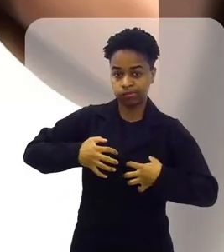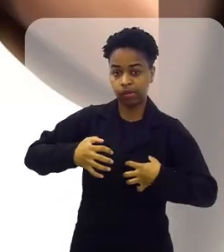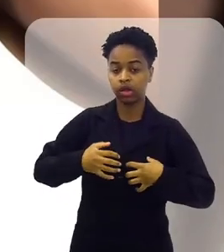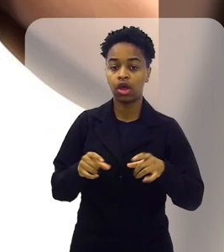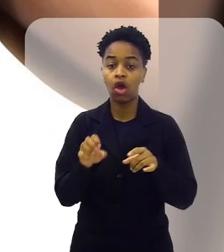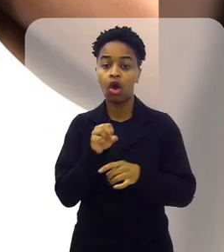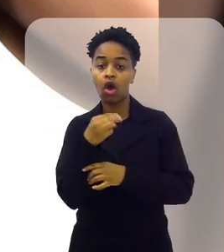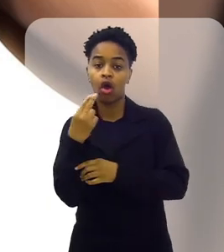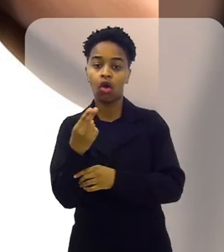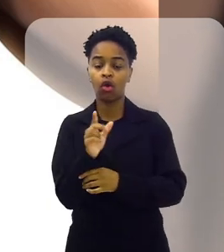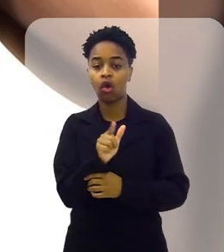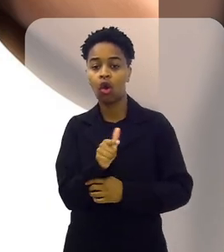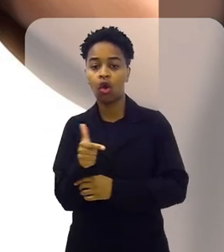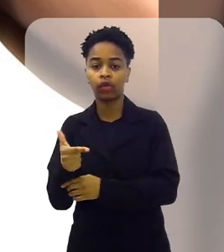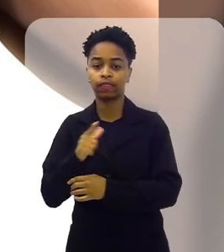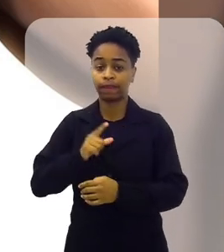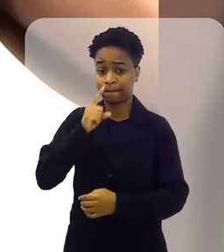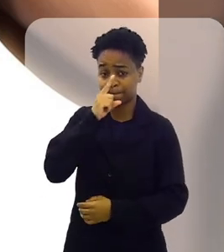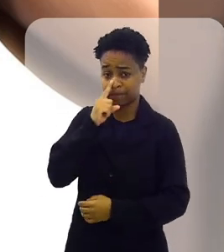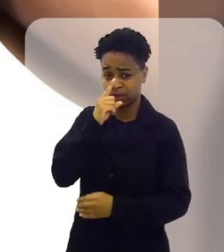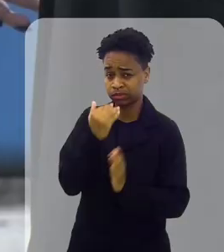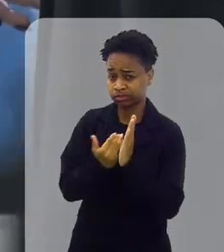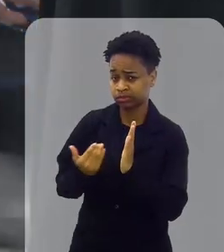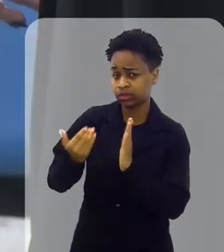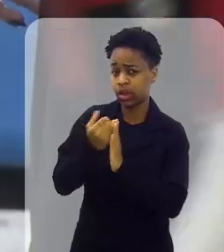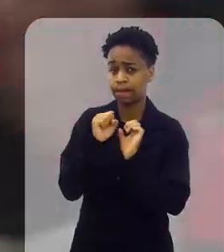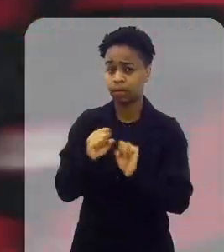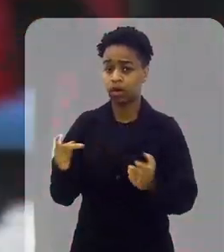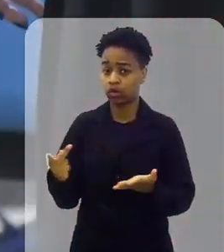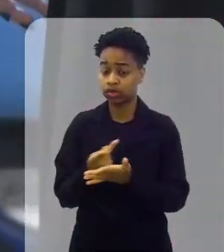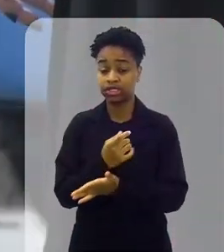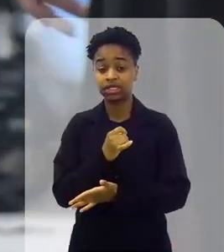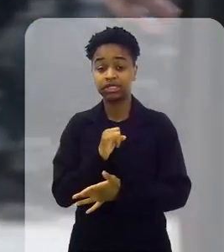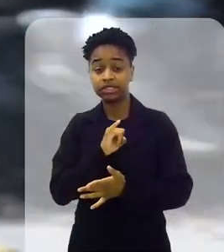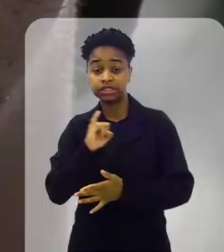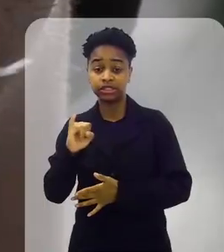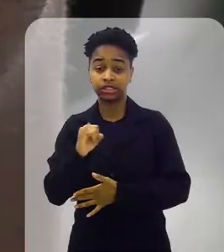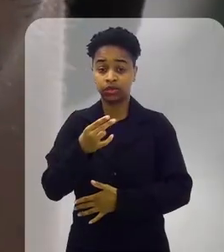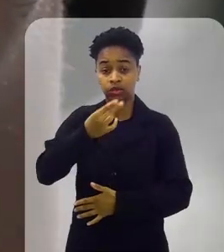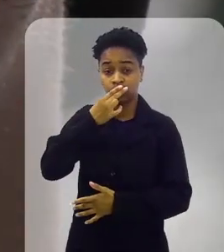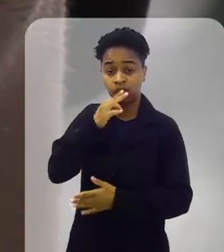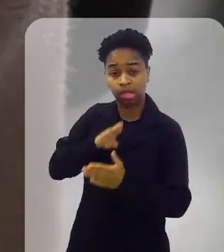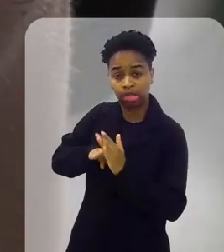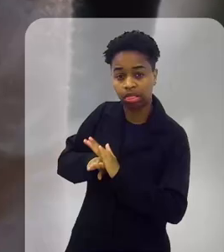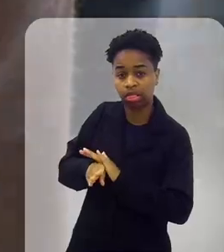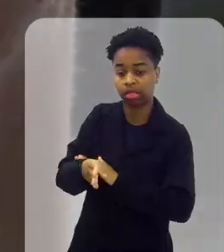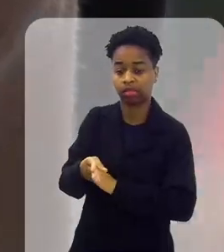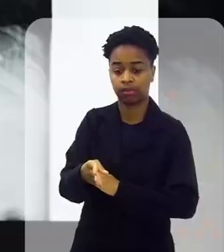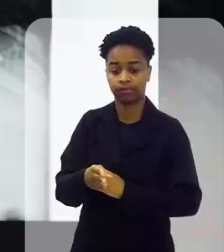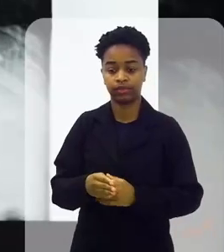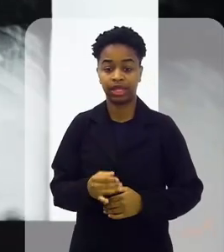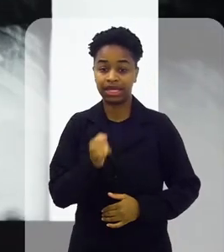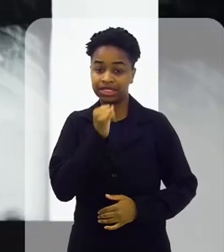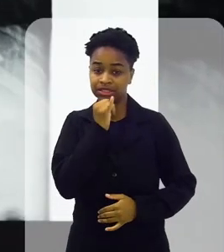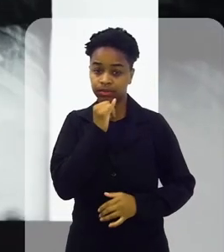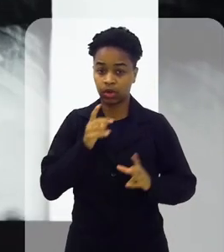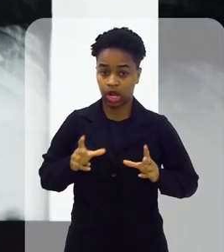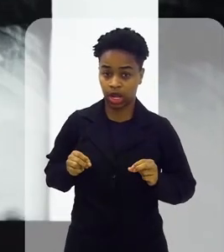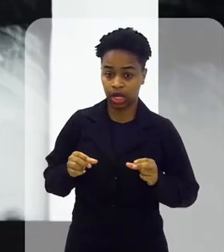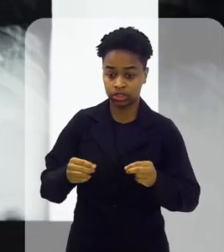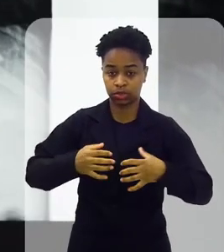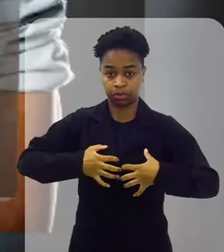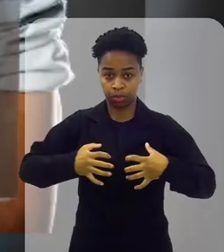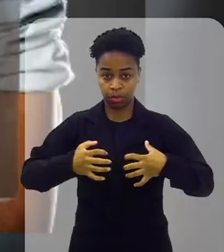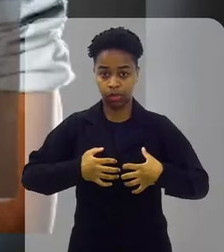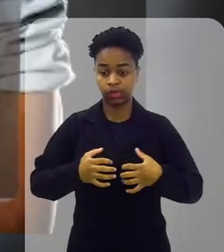pulmonar, ou aquelas que têm risco ampliado de ocorrer em função desse hábito tão nocivo, como câncer de